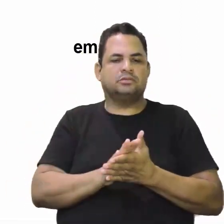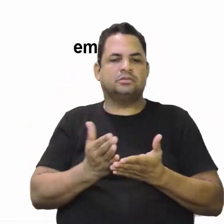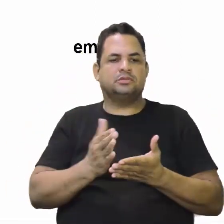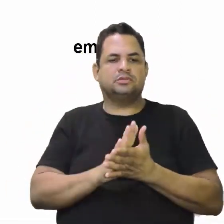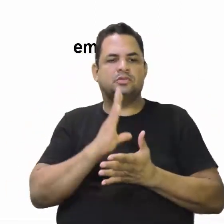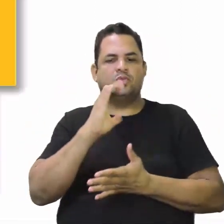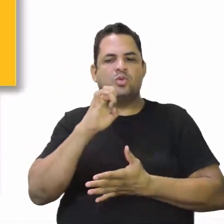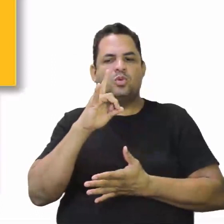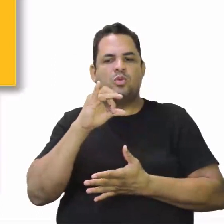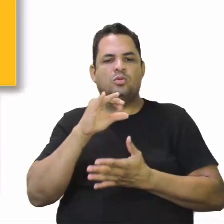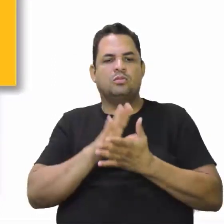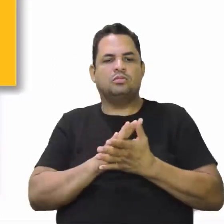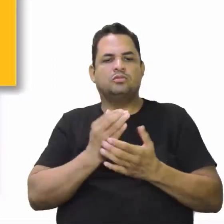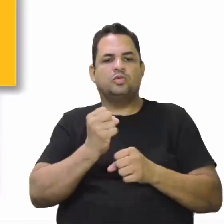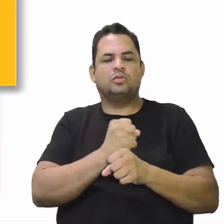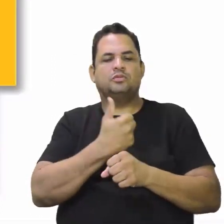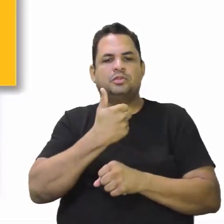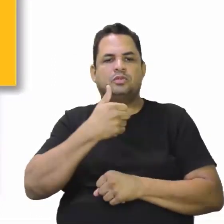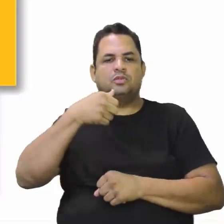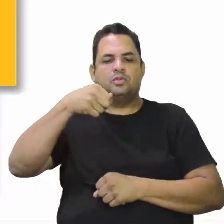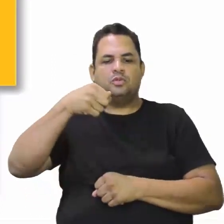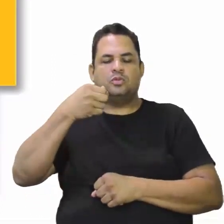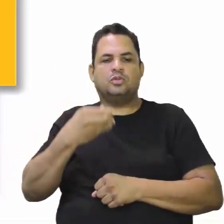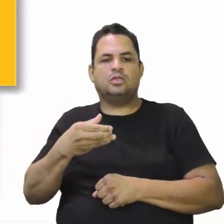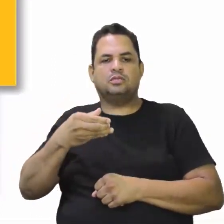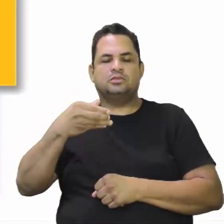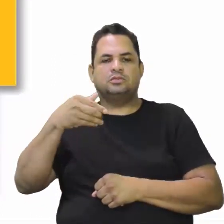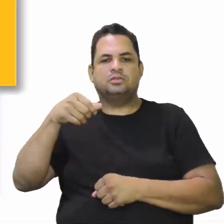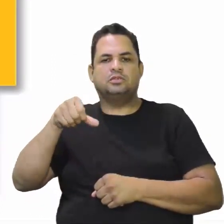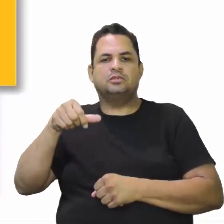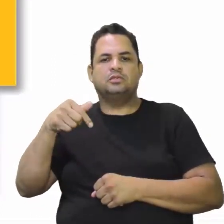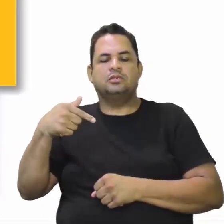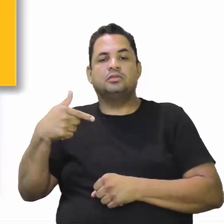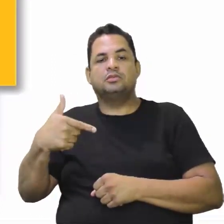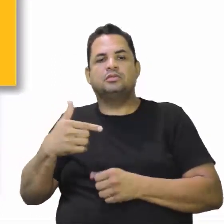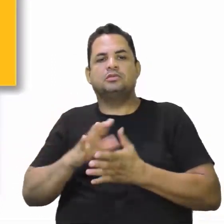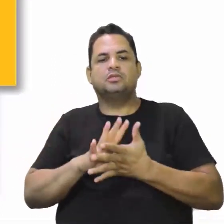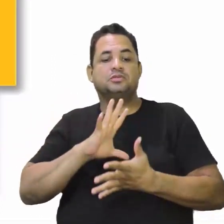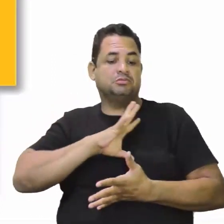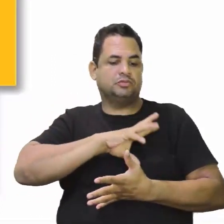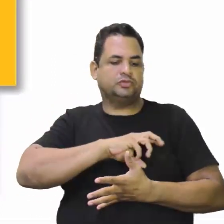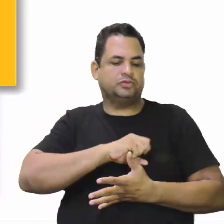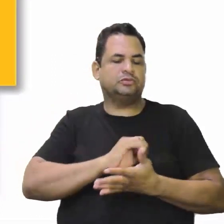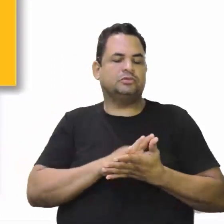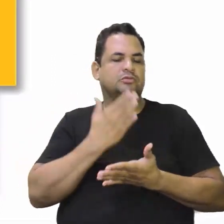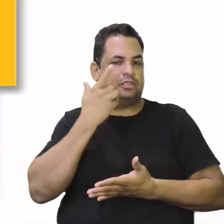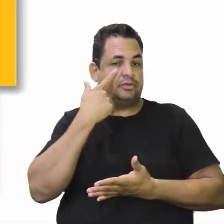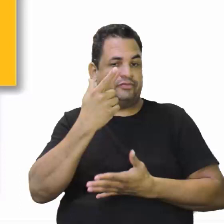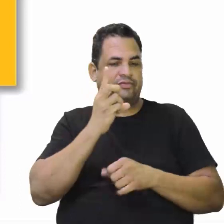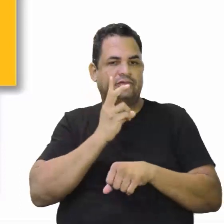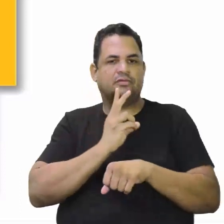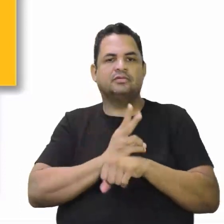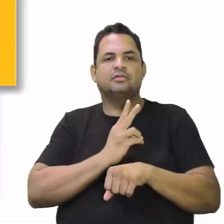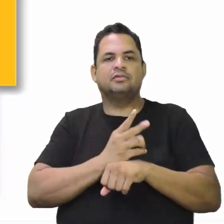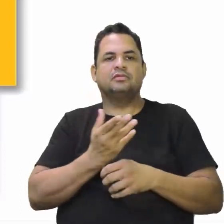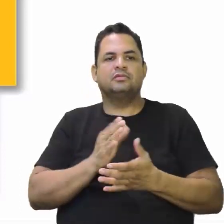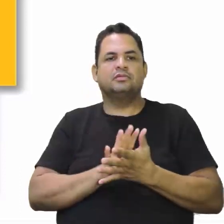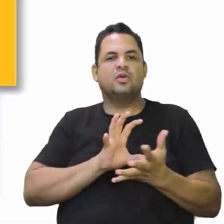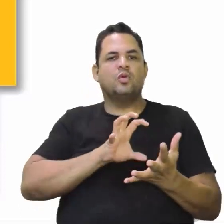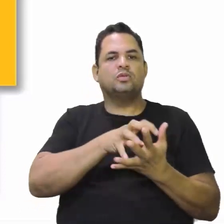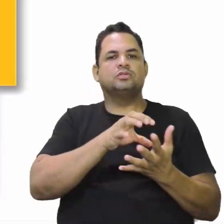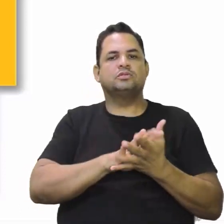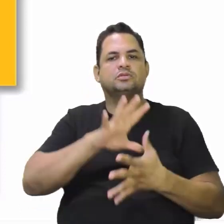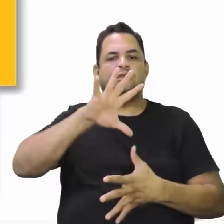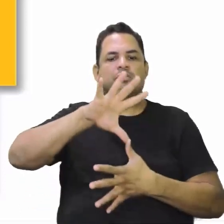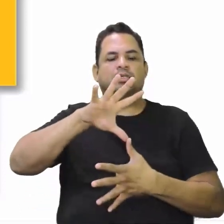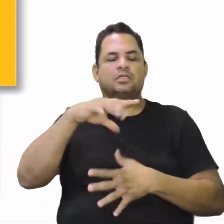1492. Quem assistiu, se deleitou com essa obra. A colonização da América Espanhola. Como